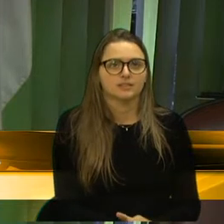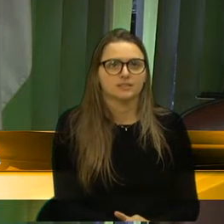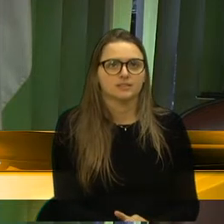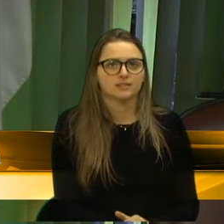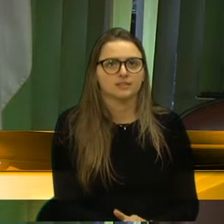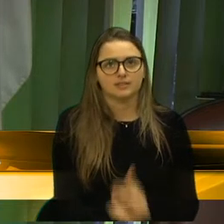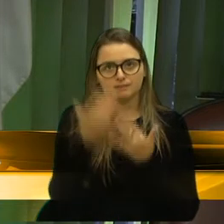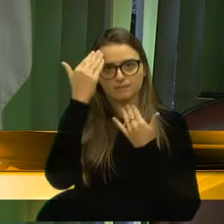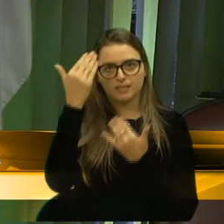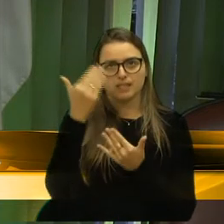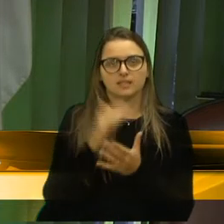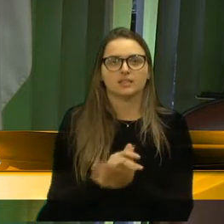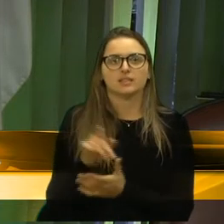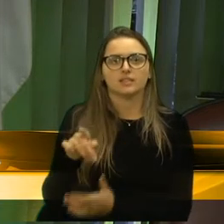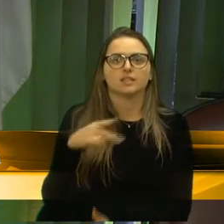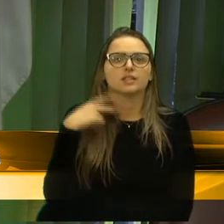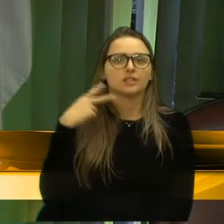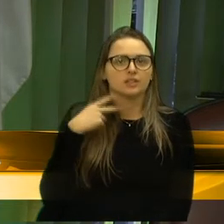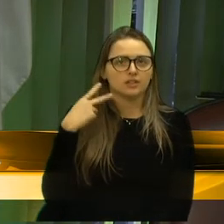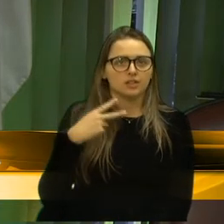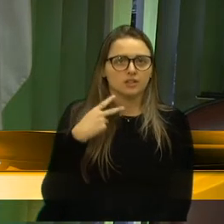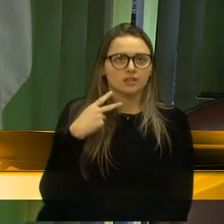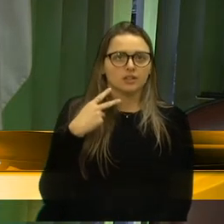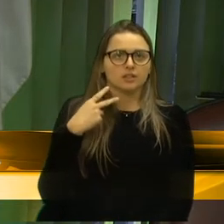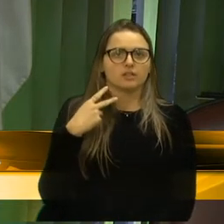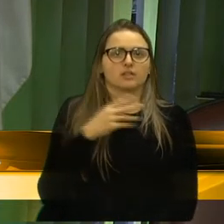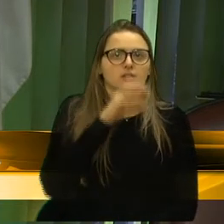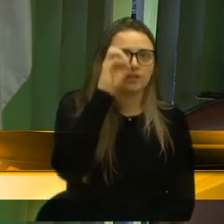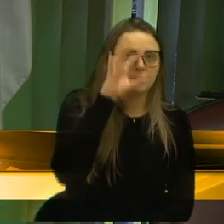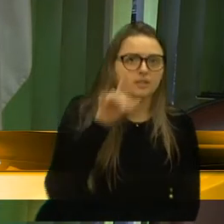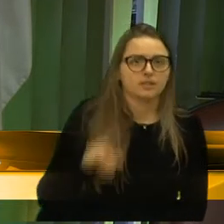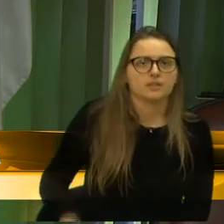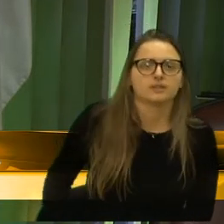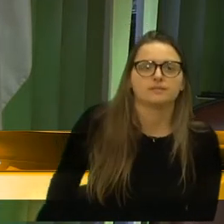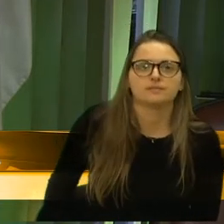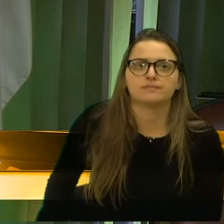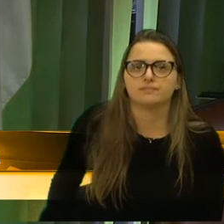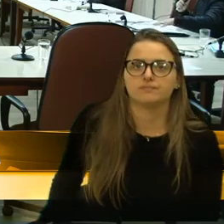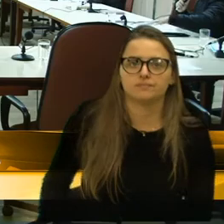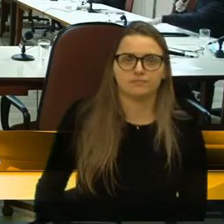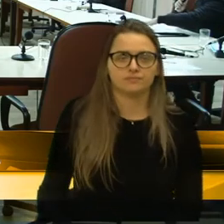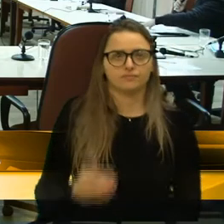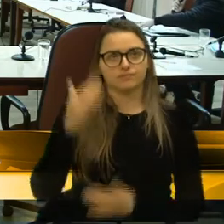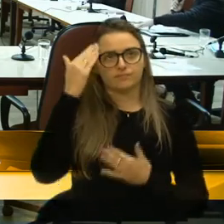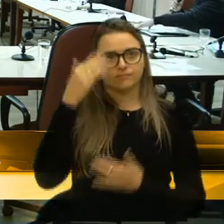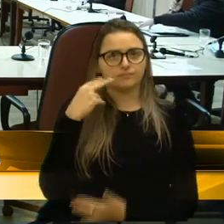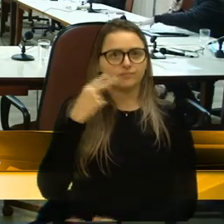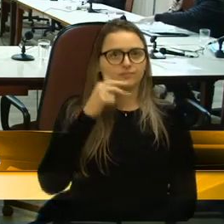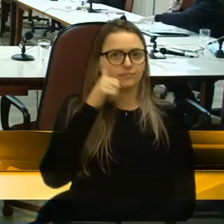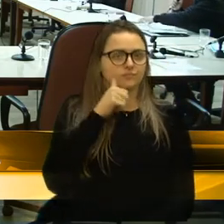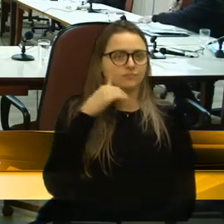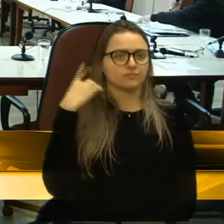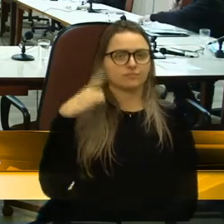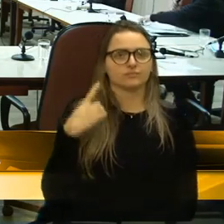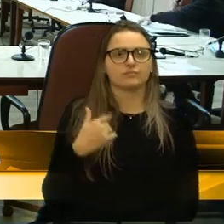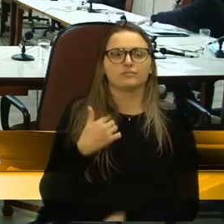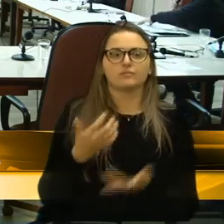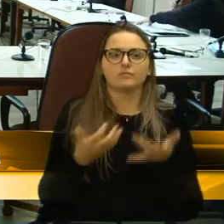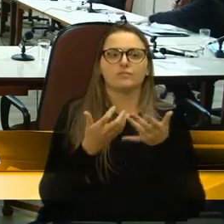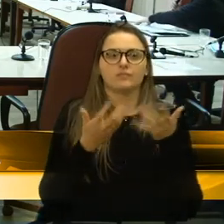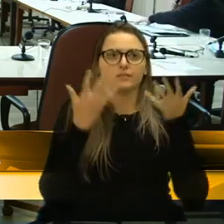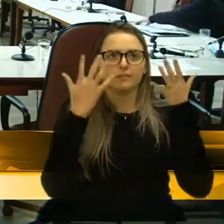Obrigada, vereador Filza. Obrigado, vereadora Denise. Quero parabenizar